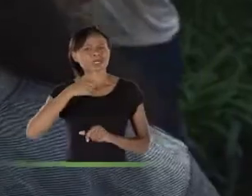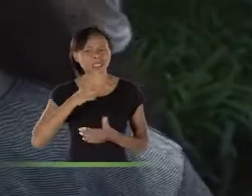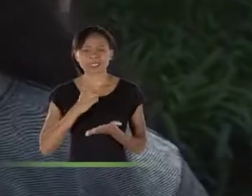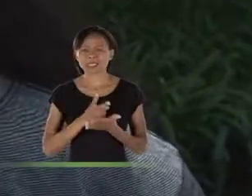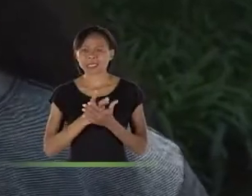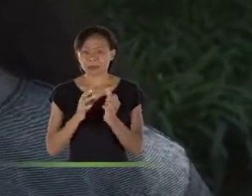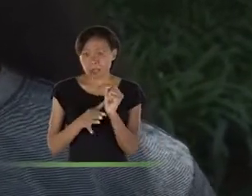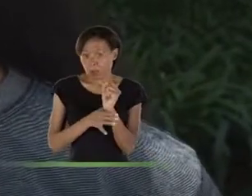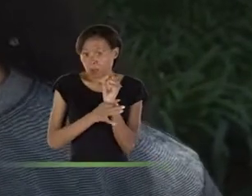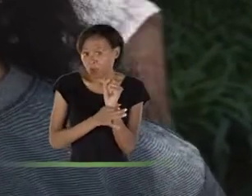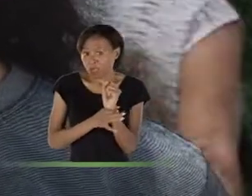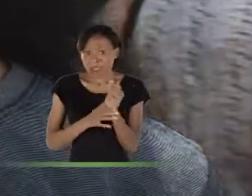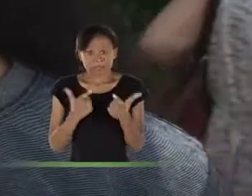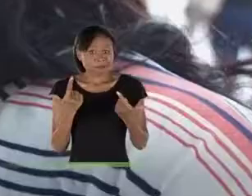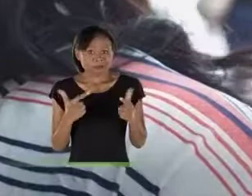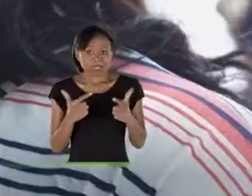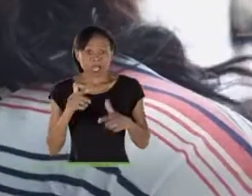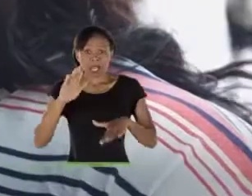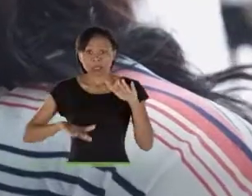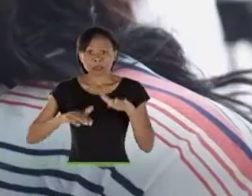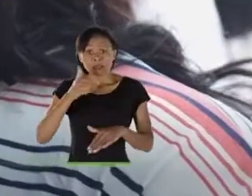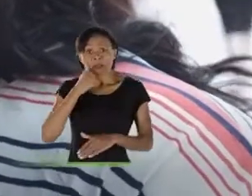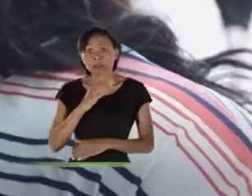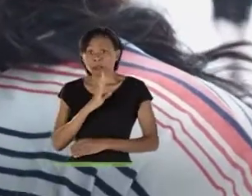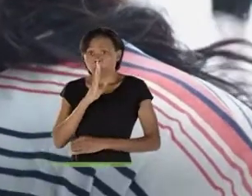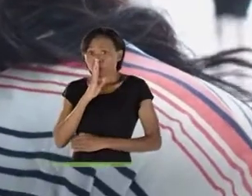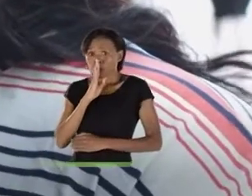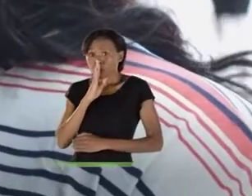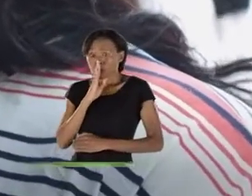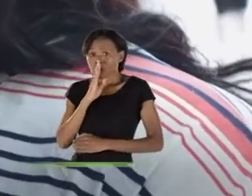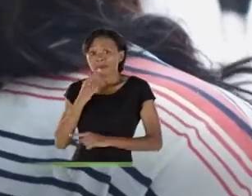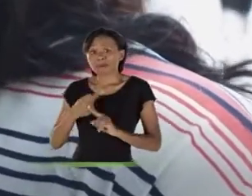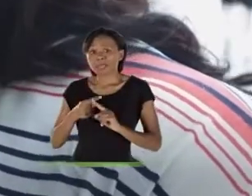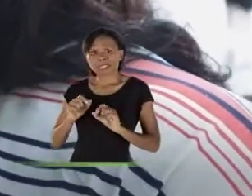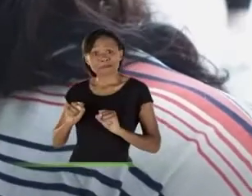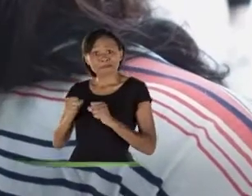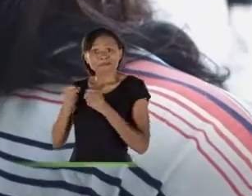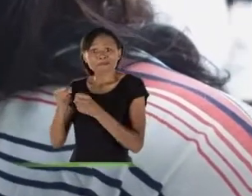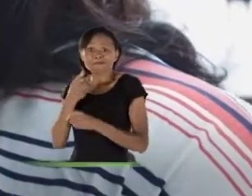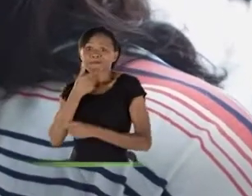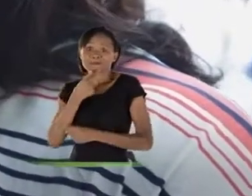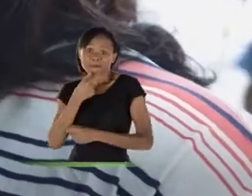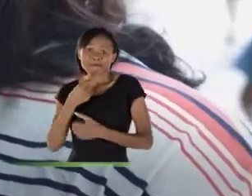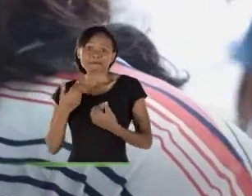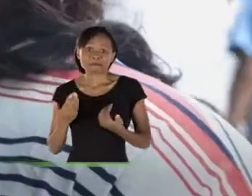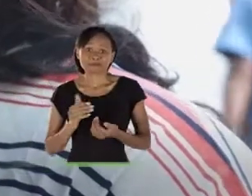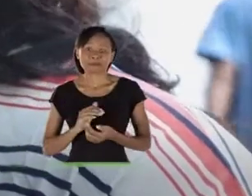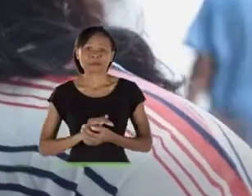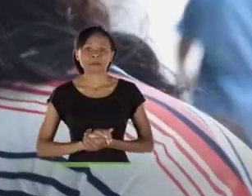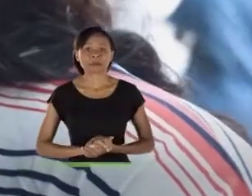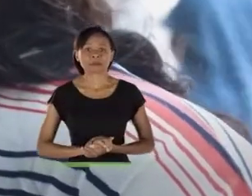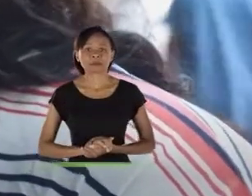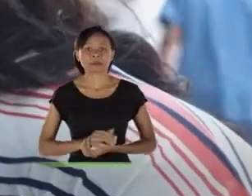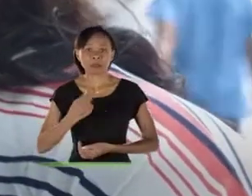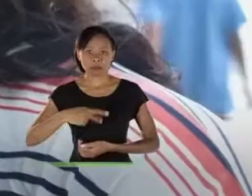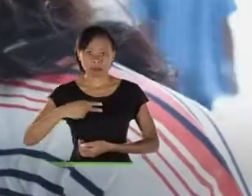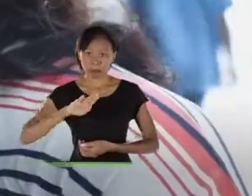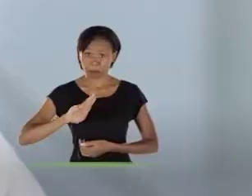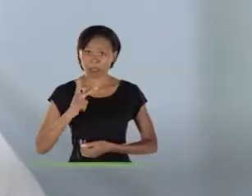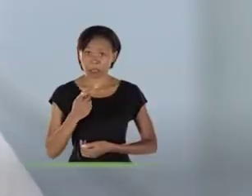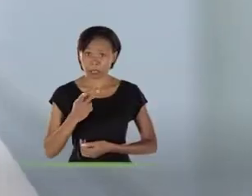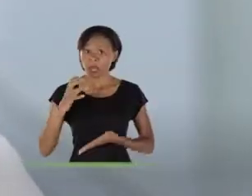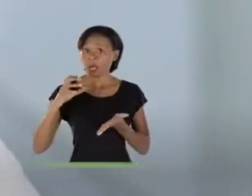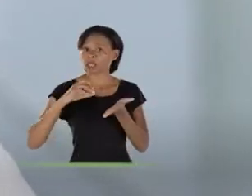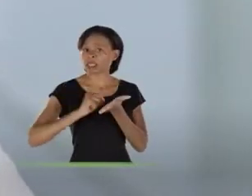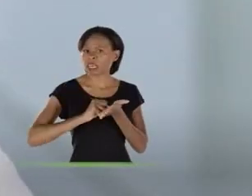muitas mulheres em situação de vulnerabilidade. Às vezes elas não falam pra proteger eles mesmas. Preferem sofrer pra proteger os homens.